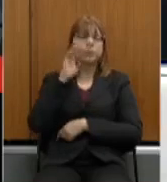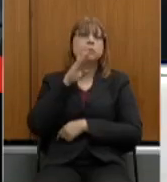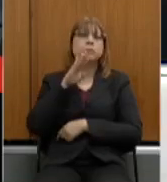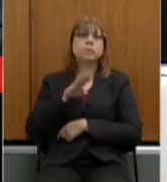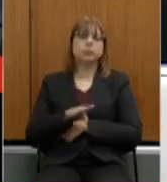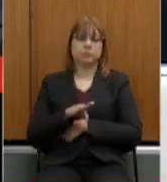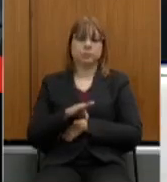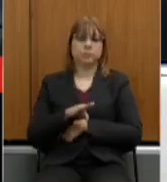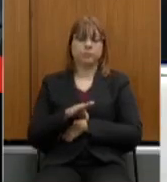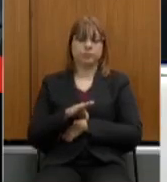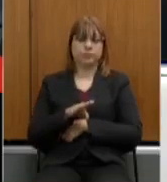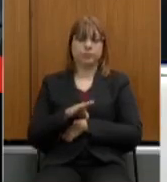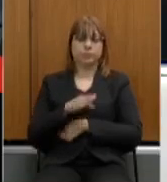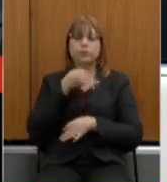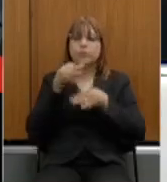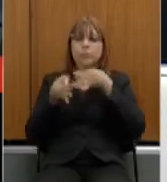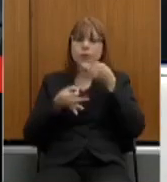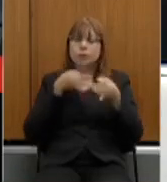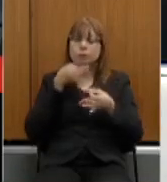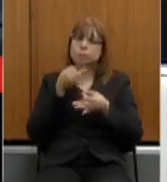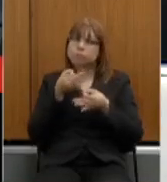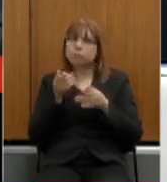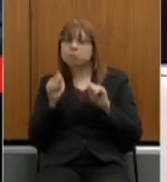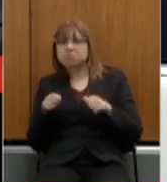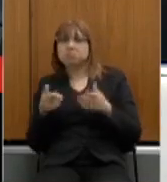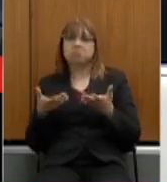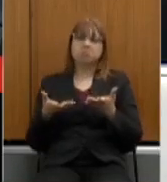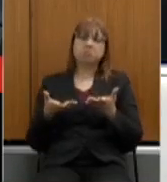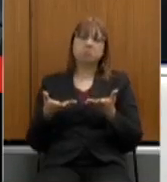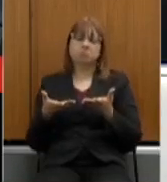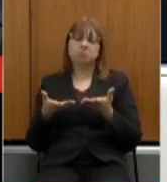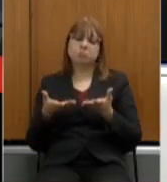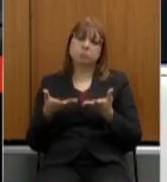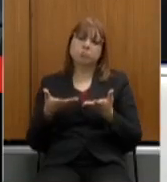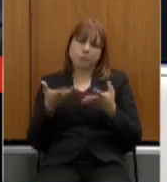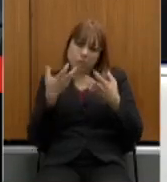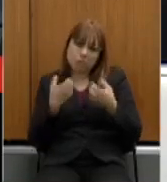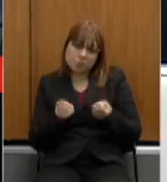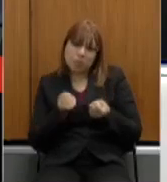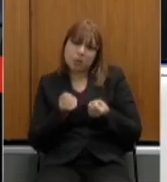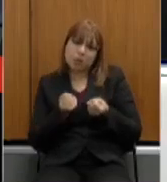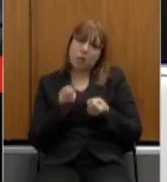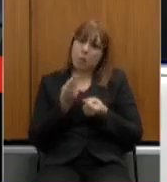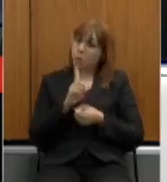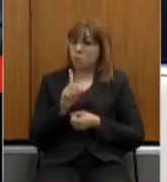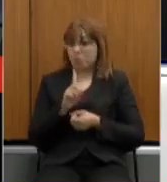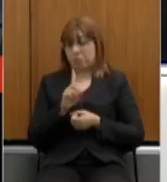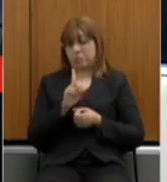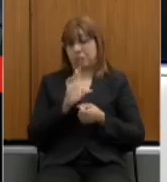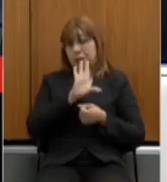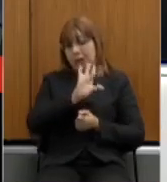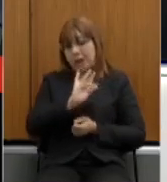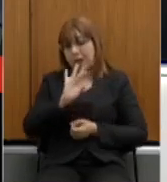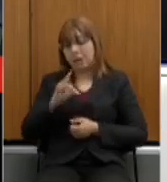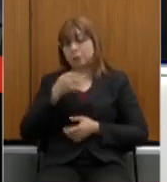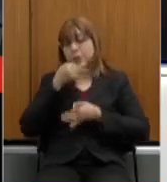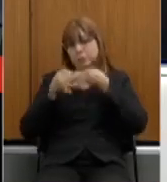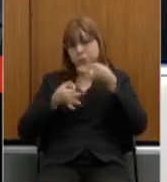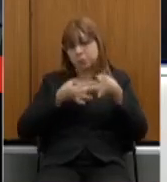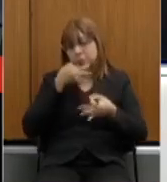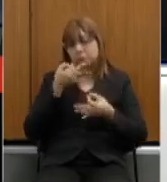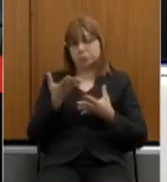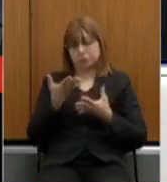das sugestões e da possibilidade do atendimento de cada uma dessas sugestões e dessas